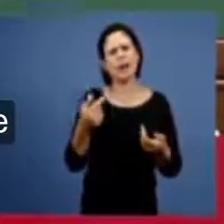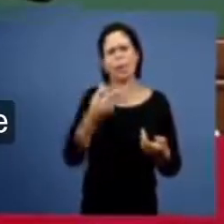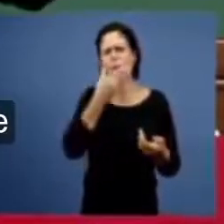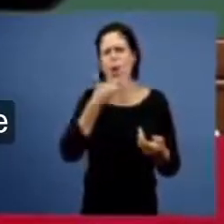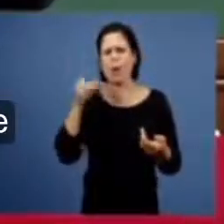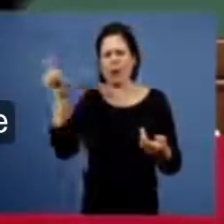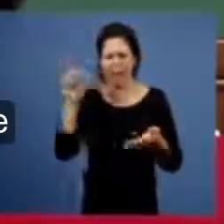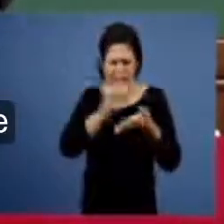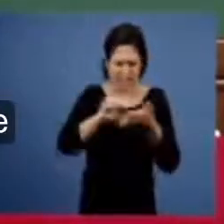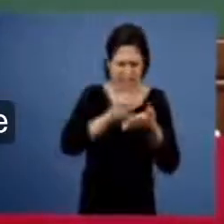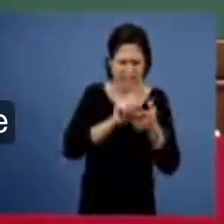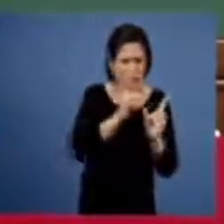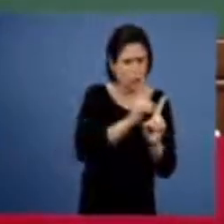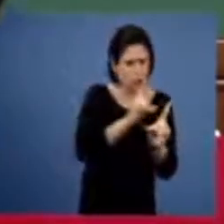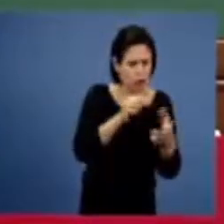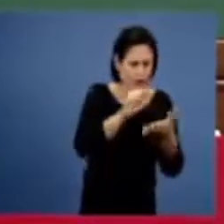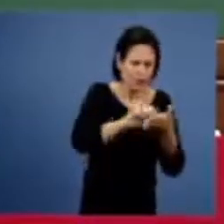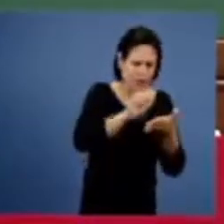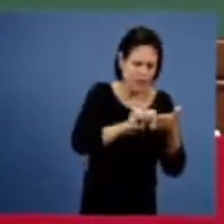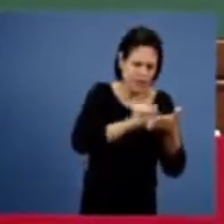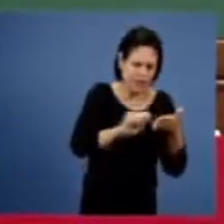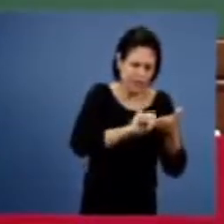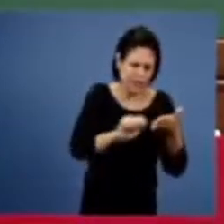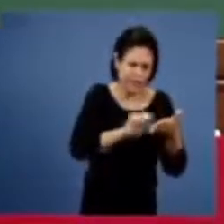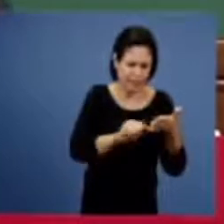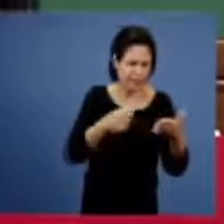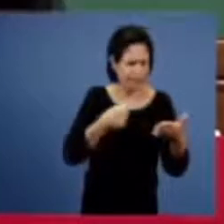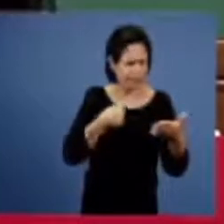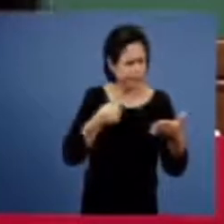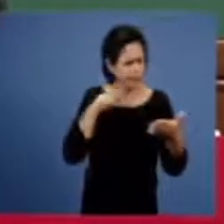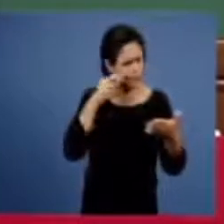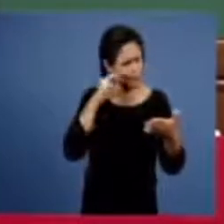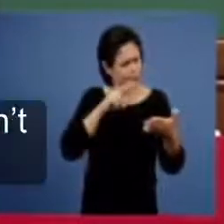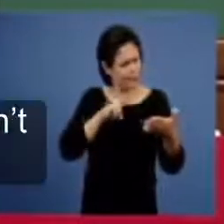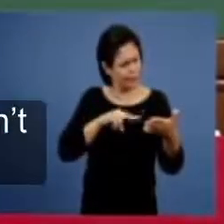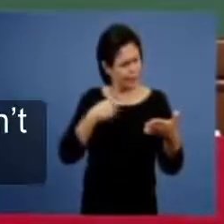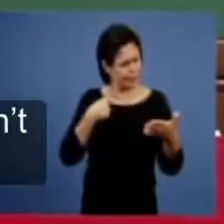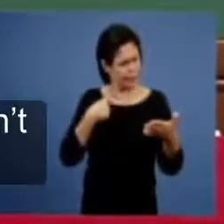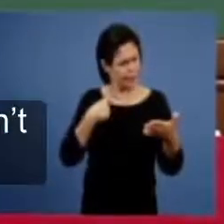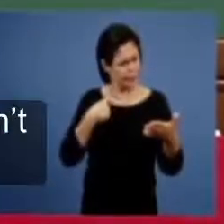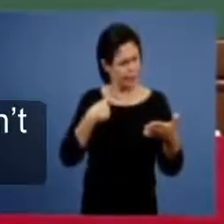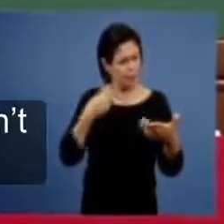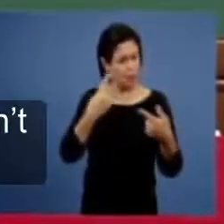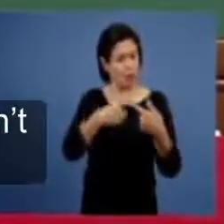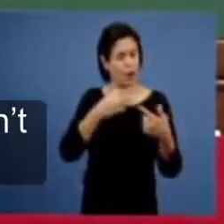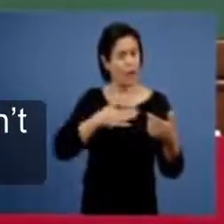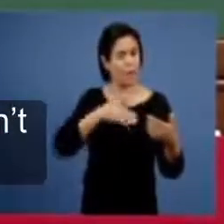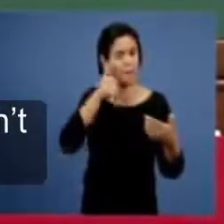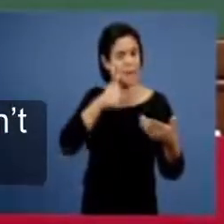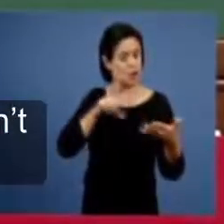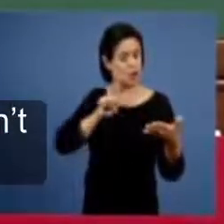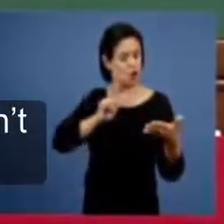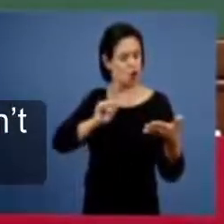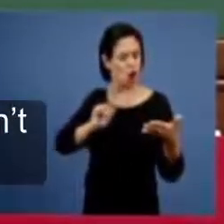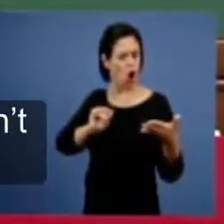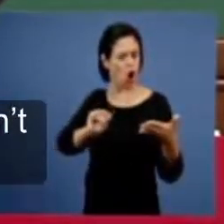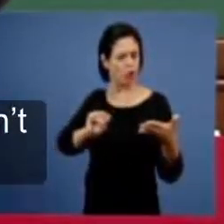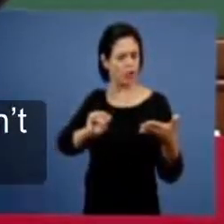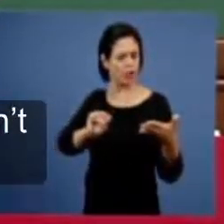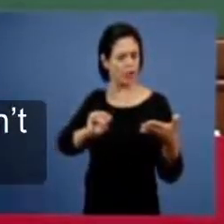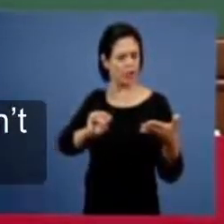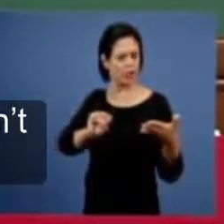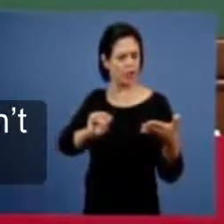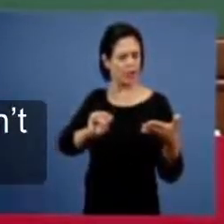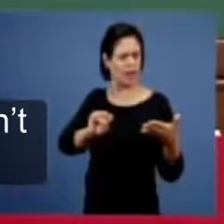doutrinas que eram pregadas aqui ele começou a botar a minha sogra a minha fulana